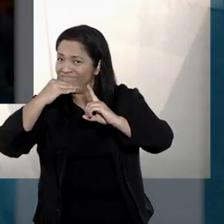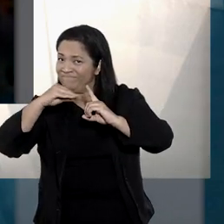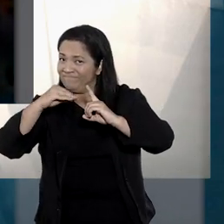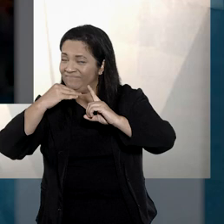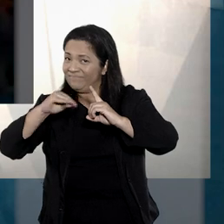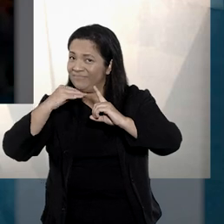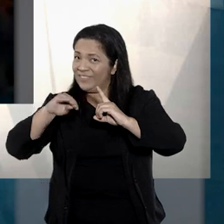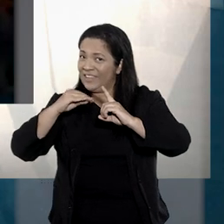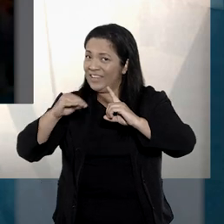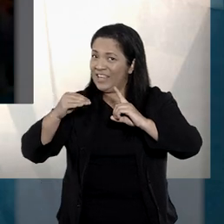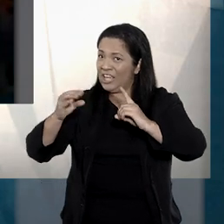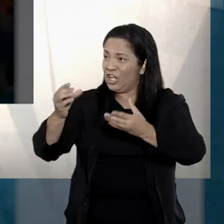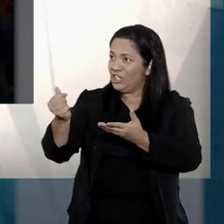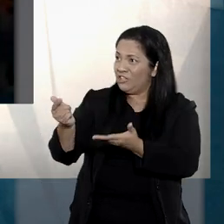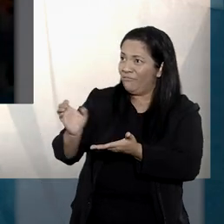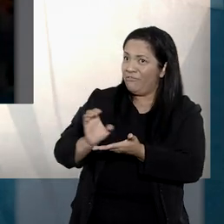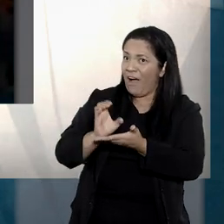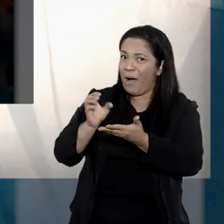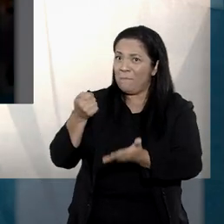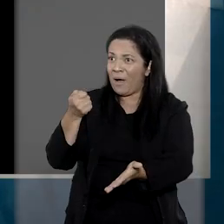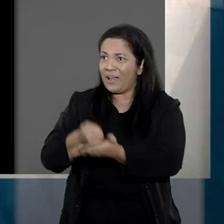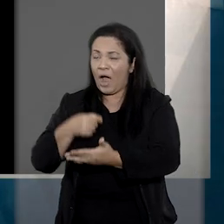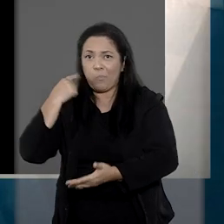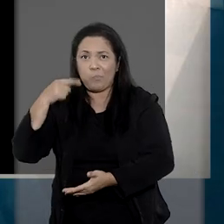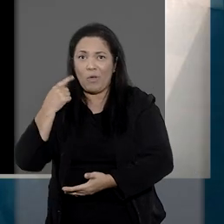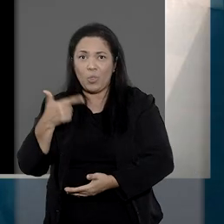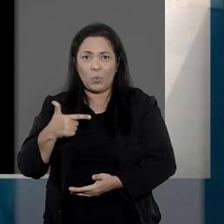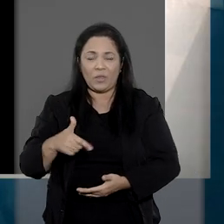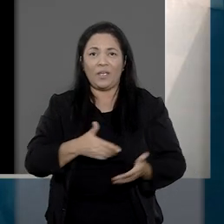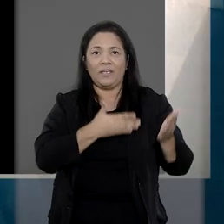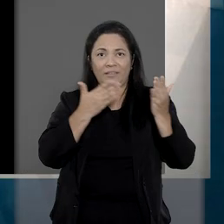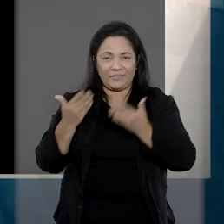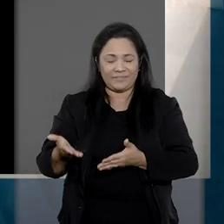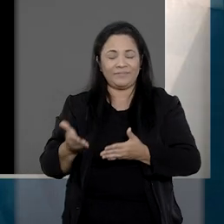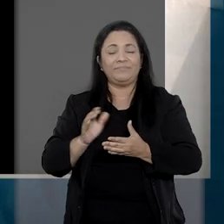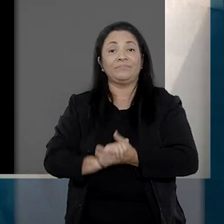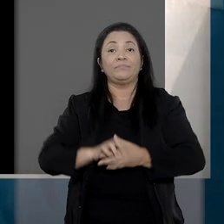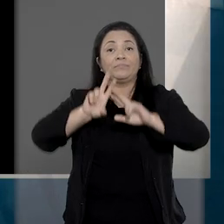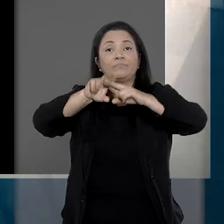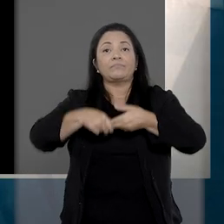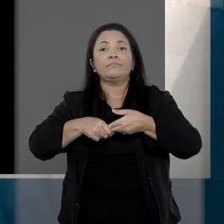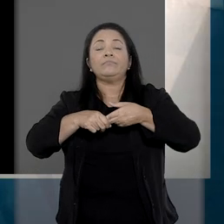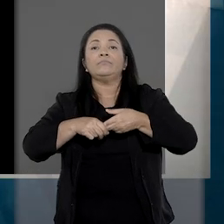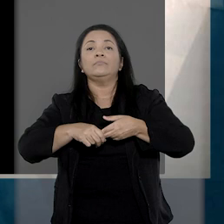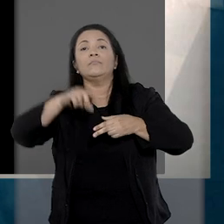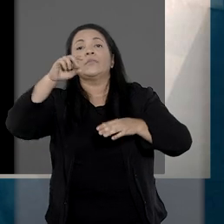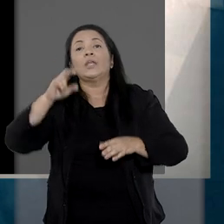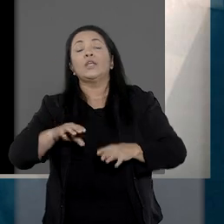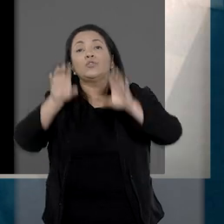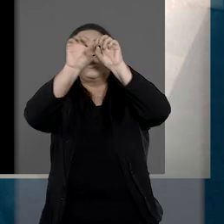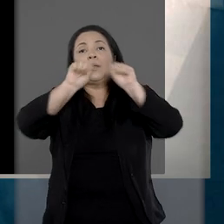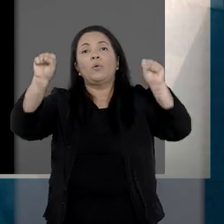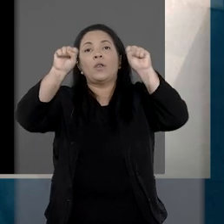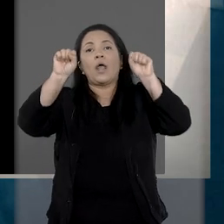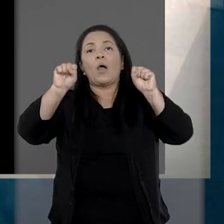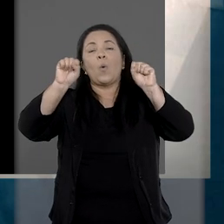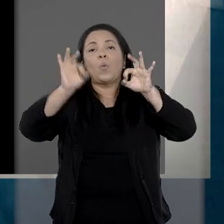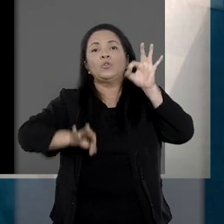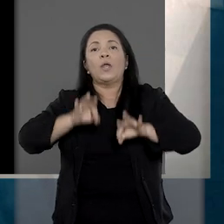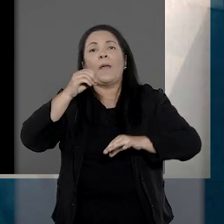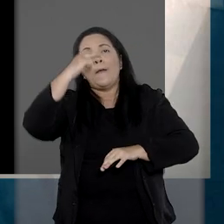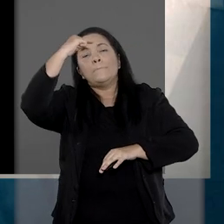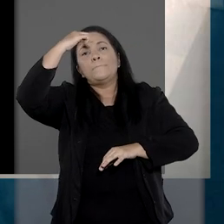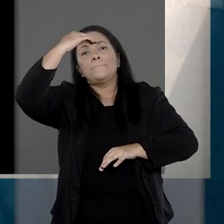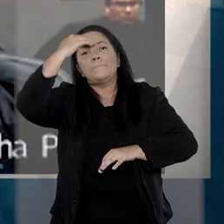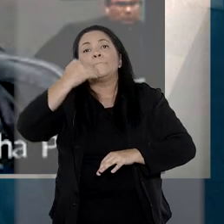recursos para custear uma boa defesa. A terceira sessão concedeu a ordem para absolver Paulo da imputação em uma